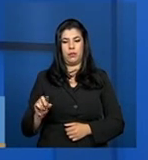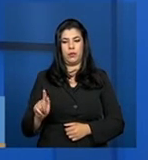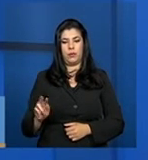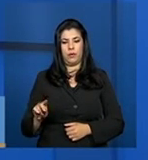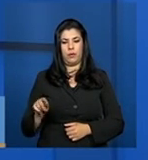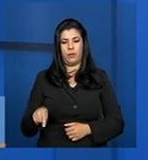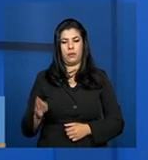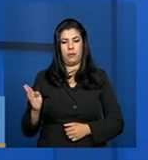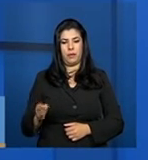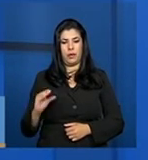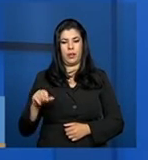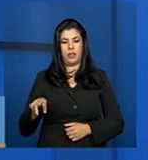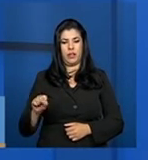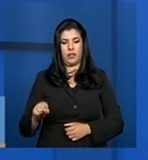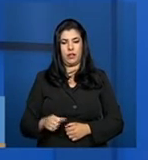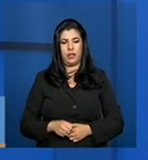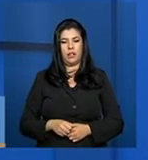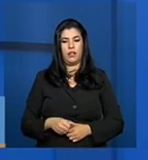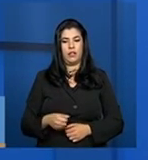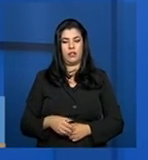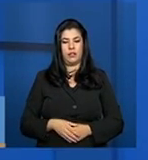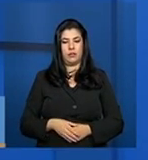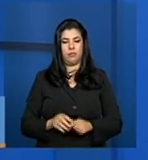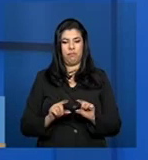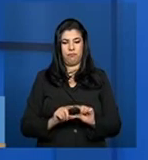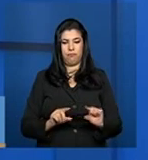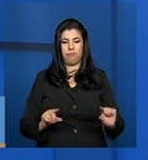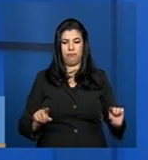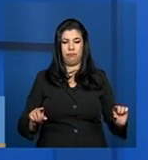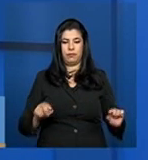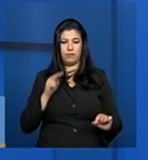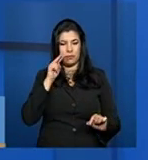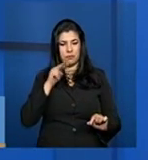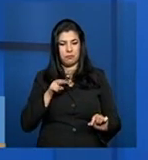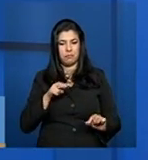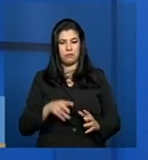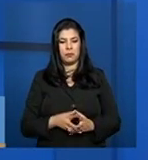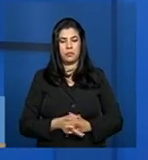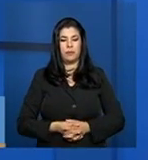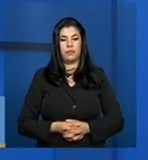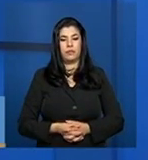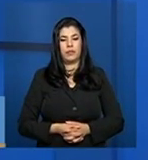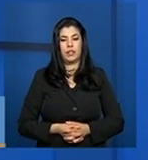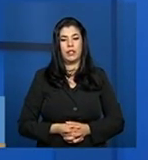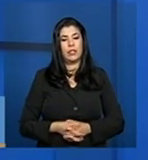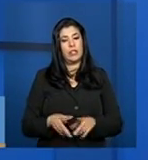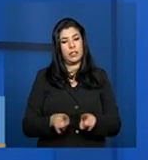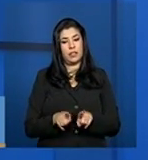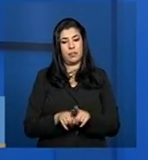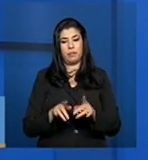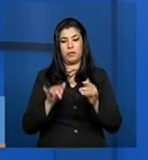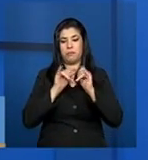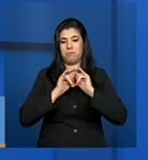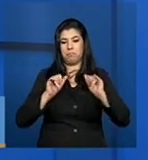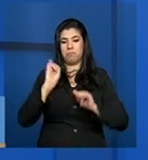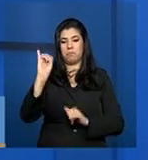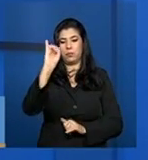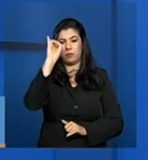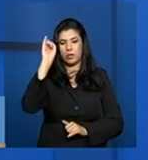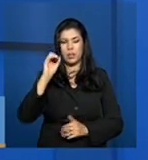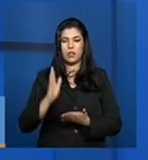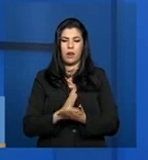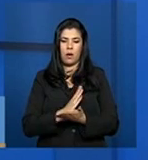E uma das coisas que eu gostaria de reforçar é que, uma das perguntas que a gente mais